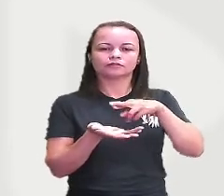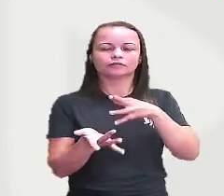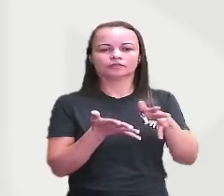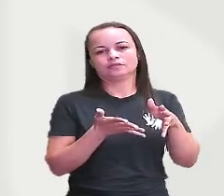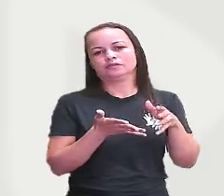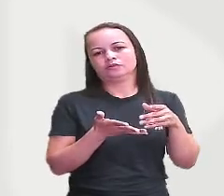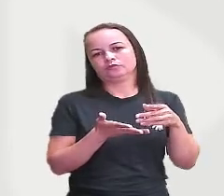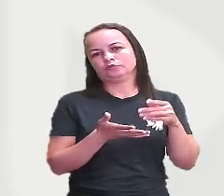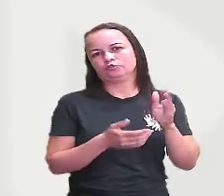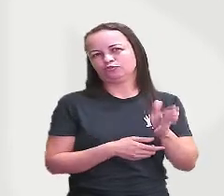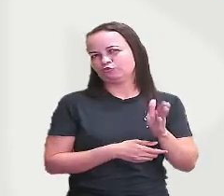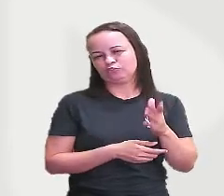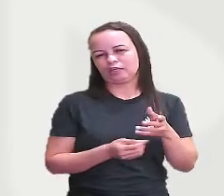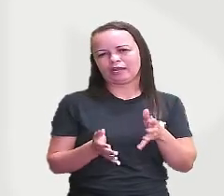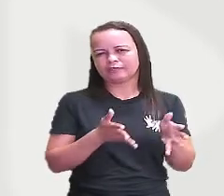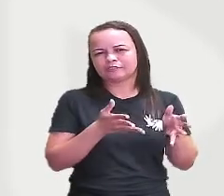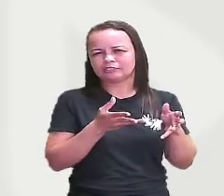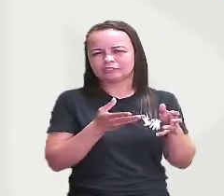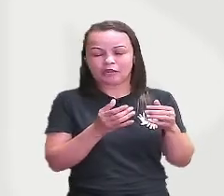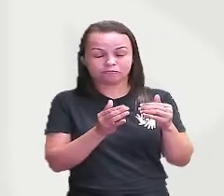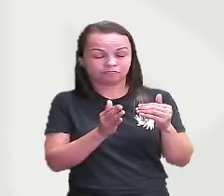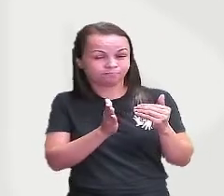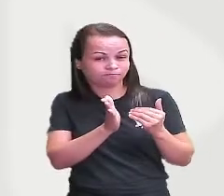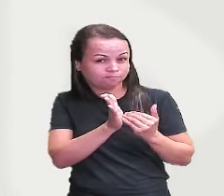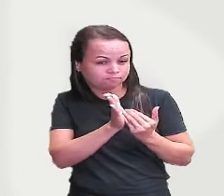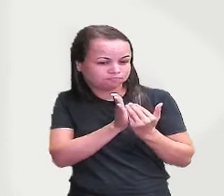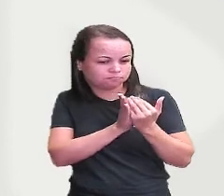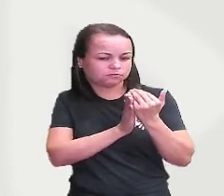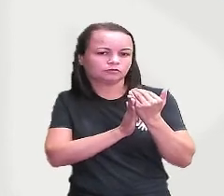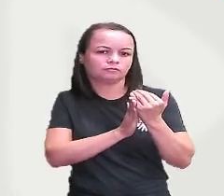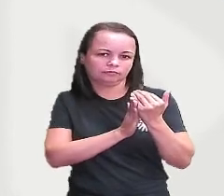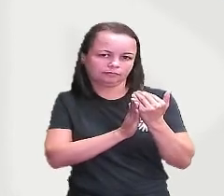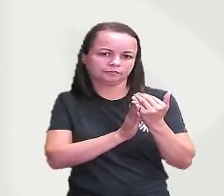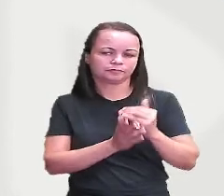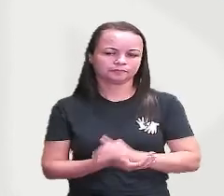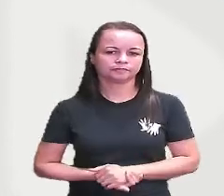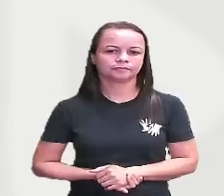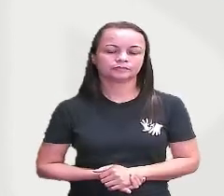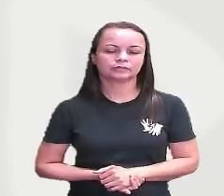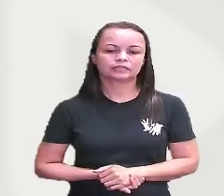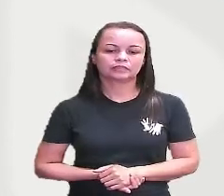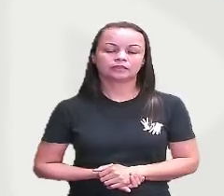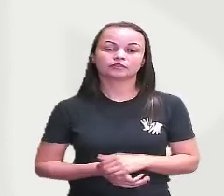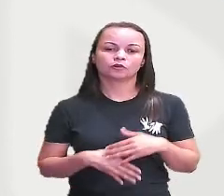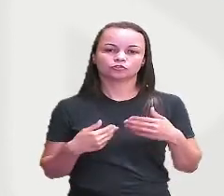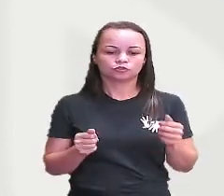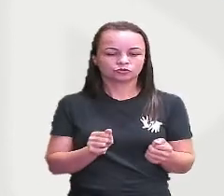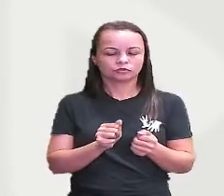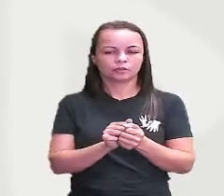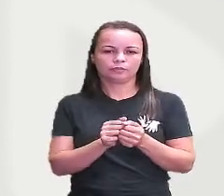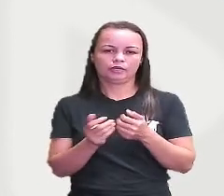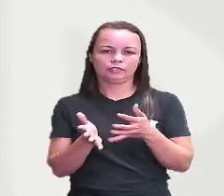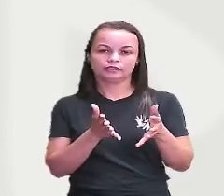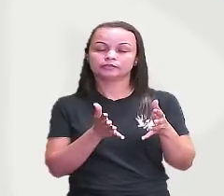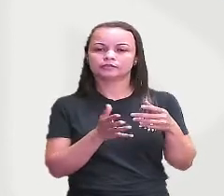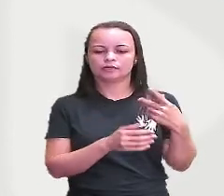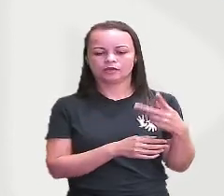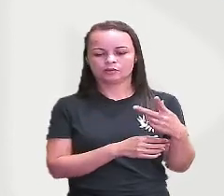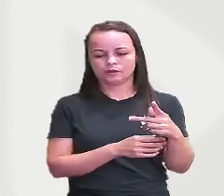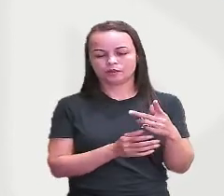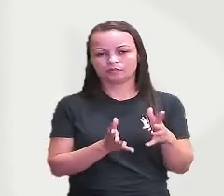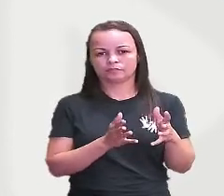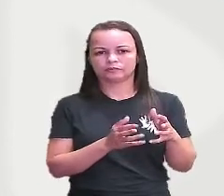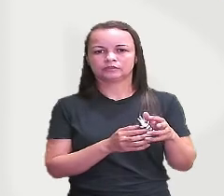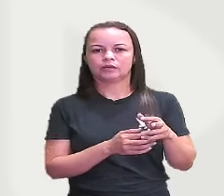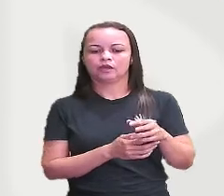estava em um alto nível então juntamente ao Abade Cies e